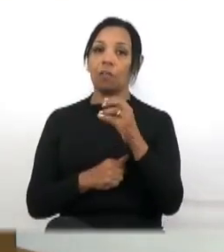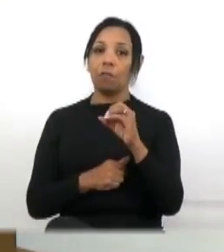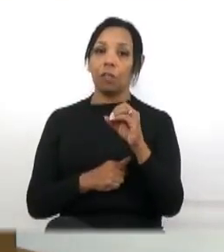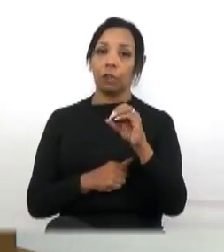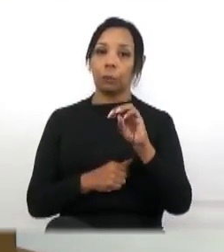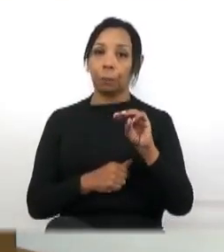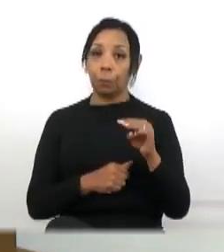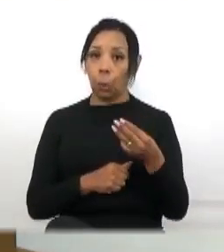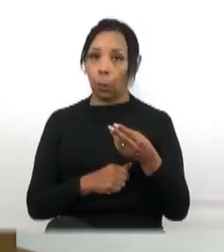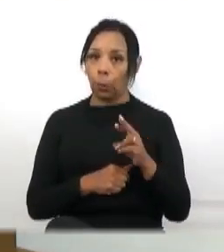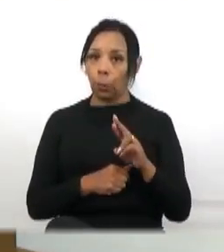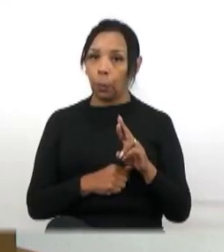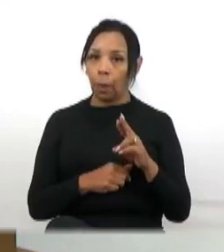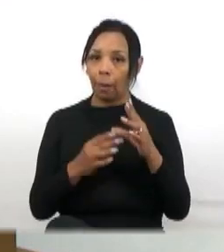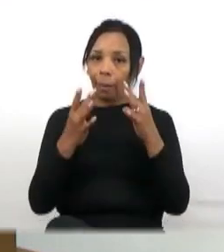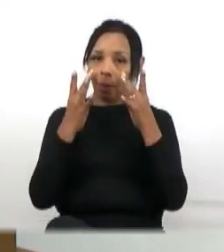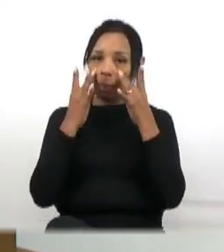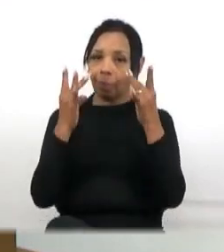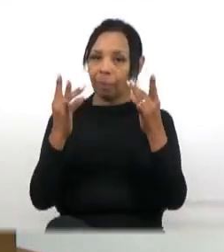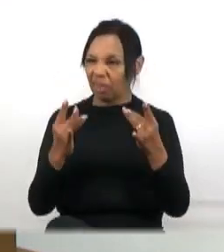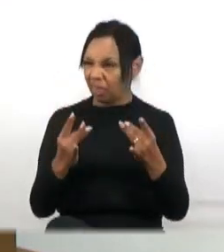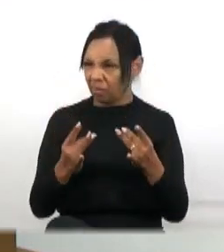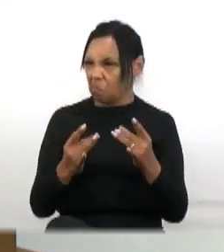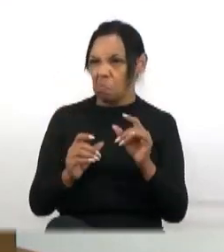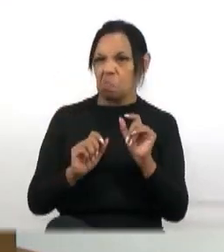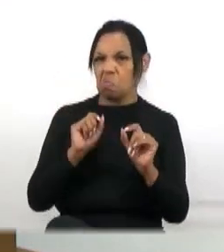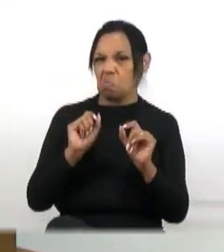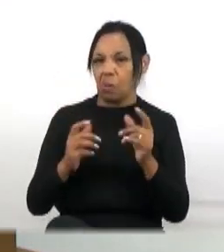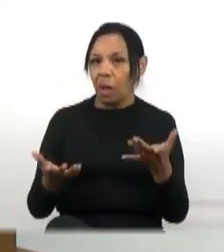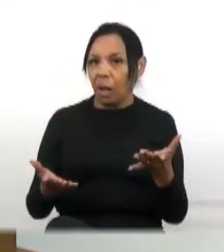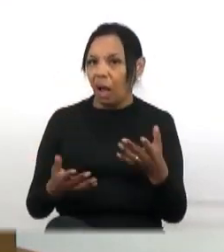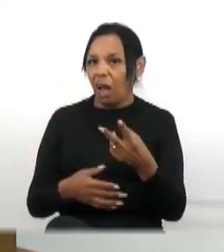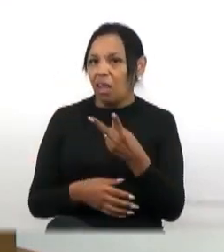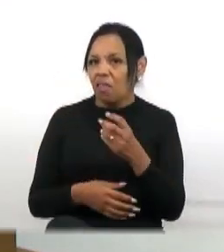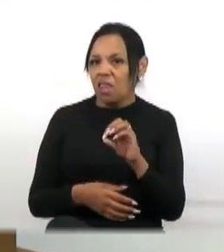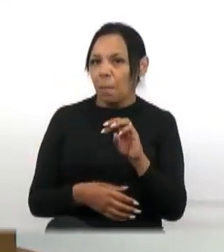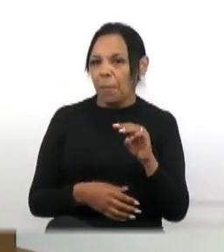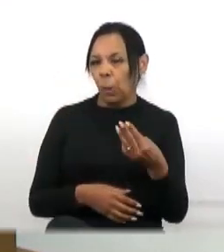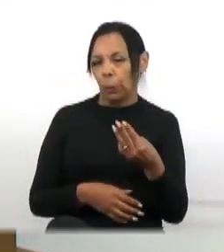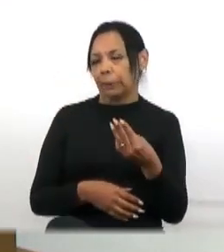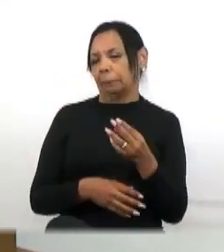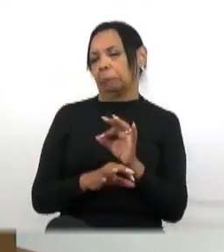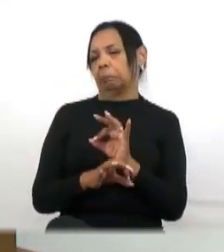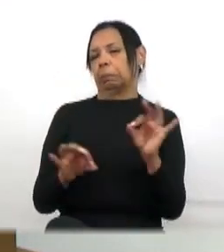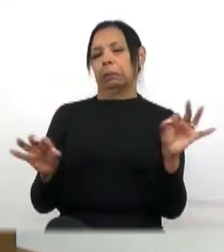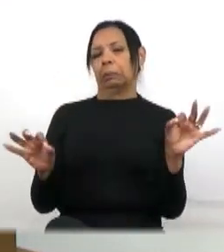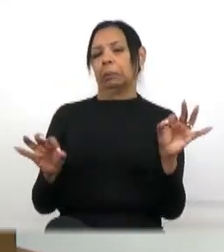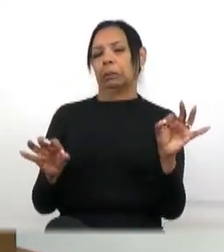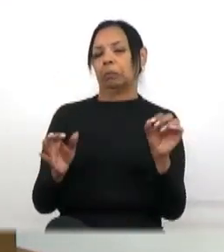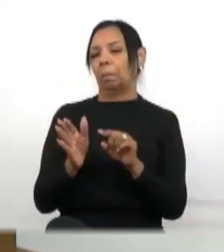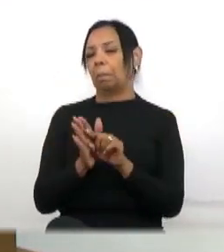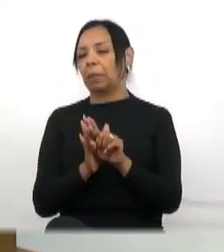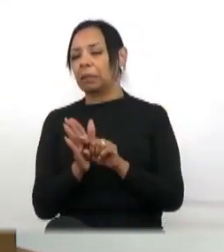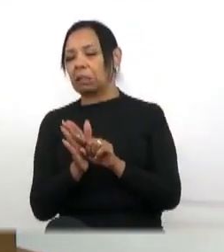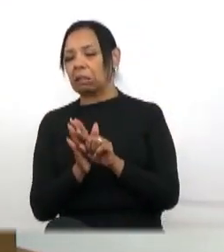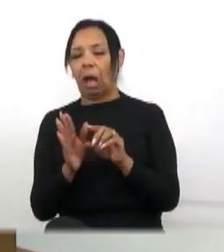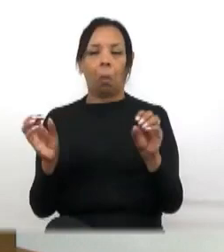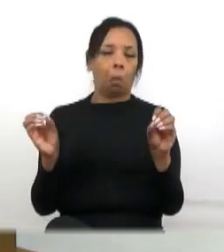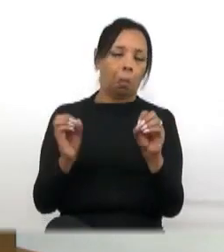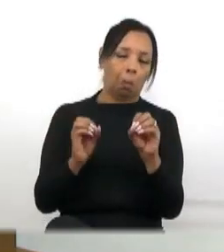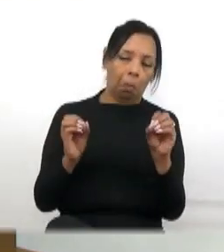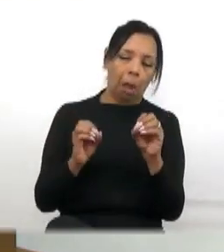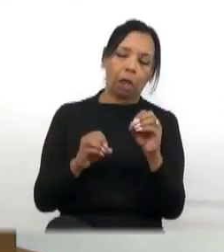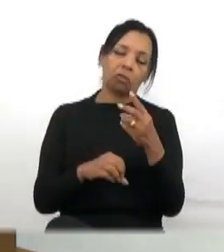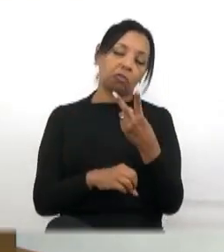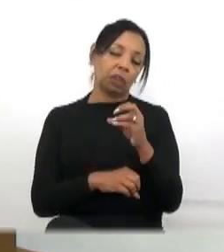atenção para quê, é só 20 milhões, não vamos investigar, não vamos fazer nada, só 20